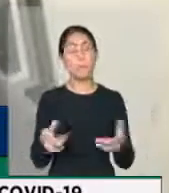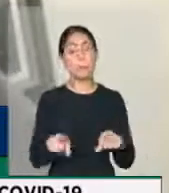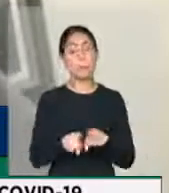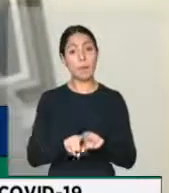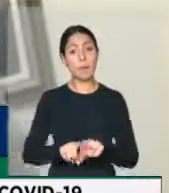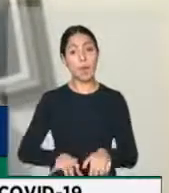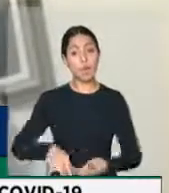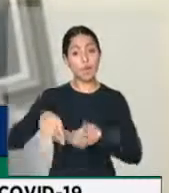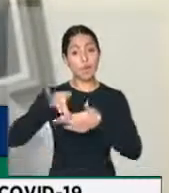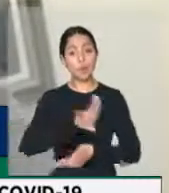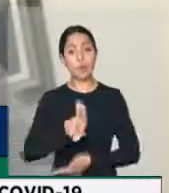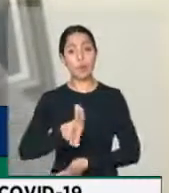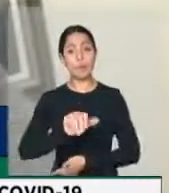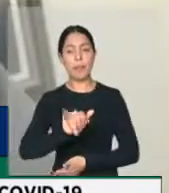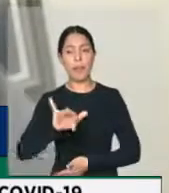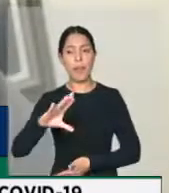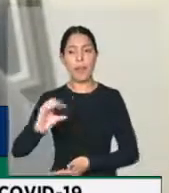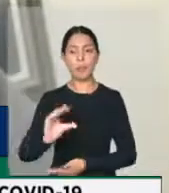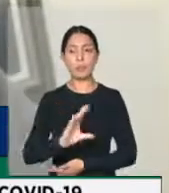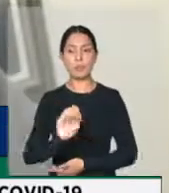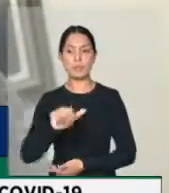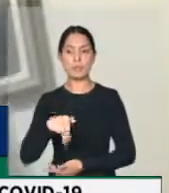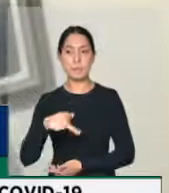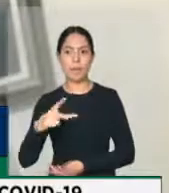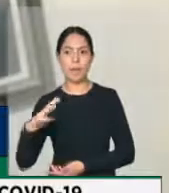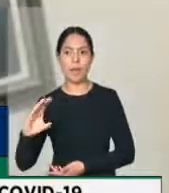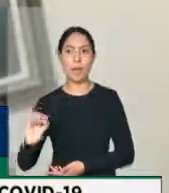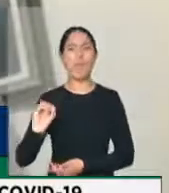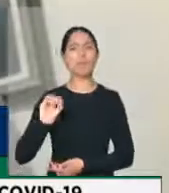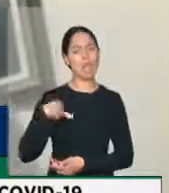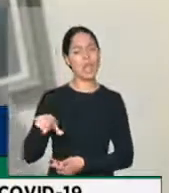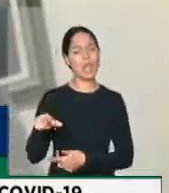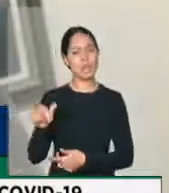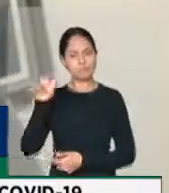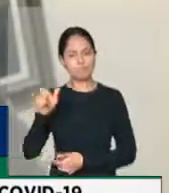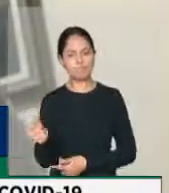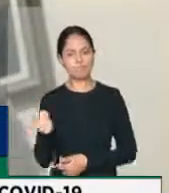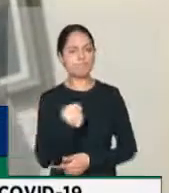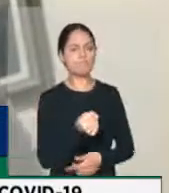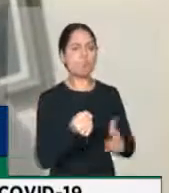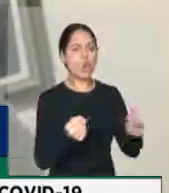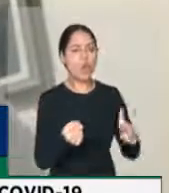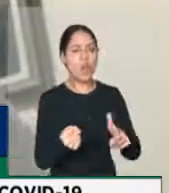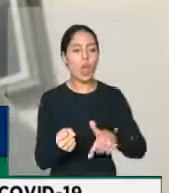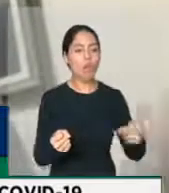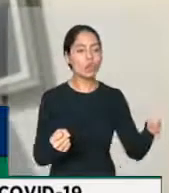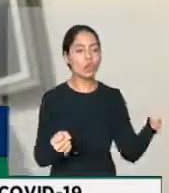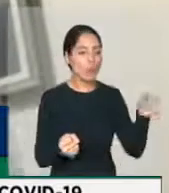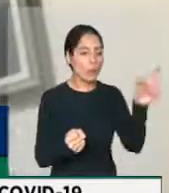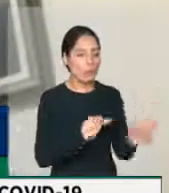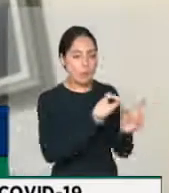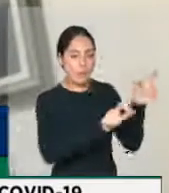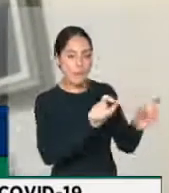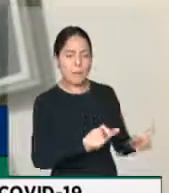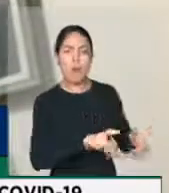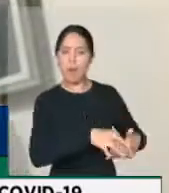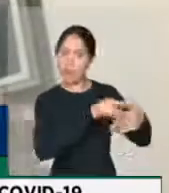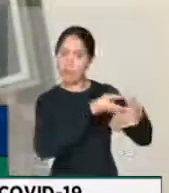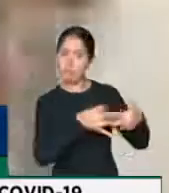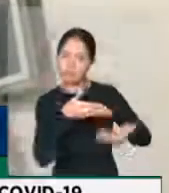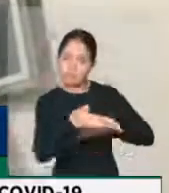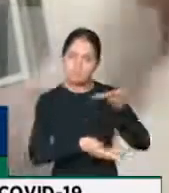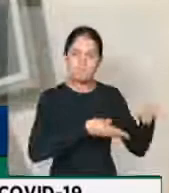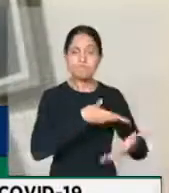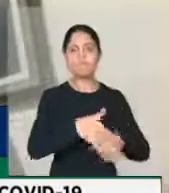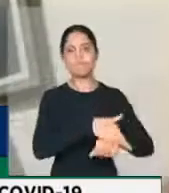últimos dias, juntamente com outros líderes, não poupou horas de trabalho para que a gente pudesse achar uma saída legal e